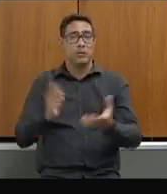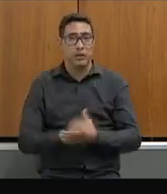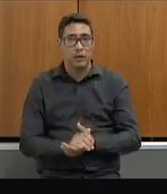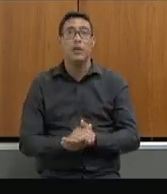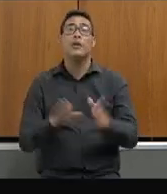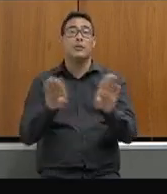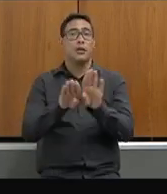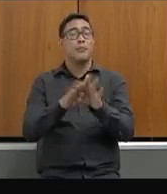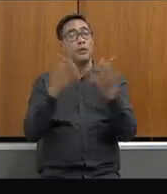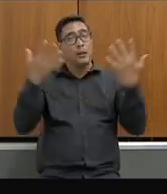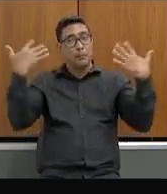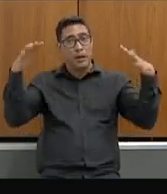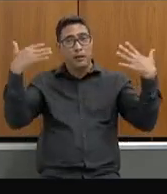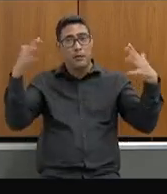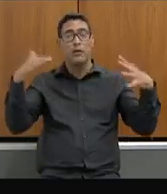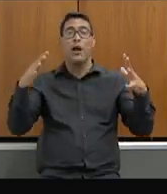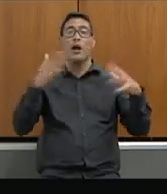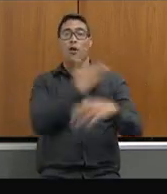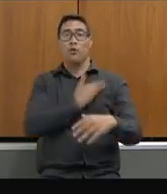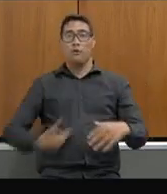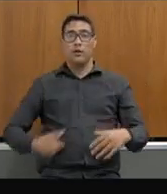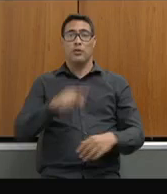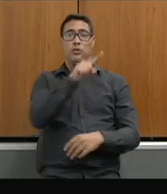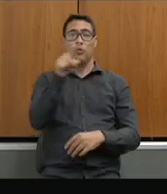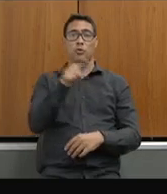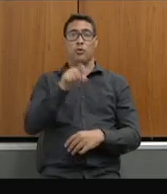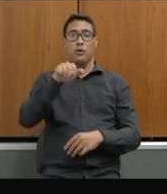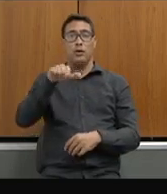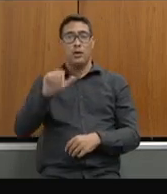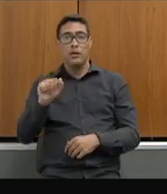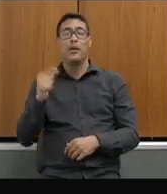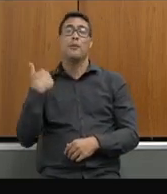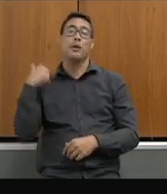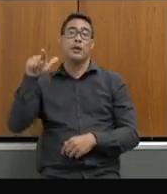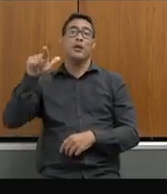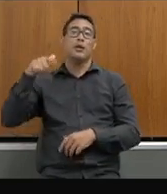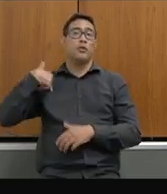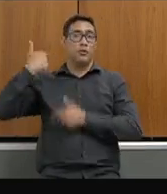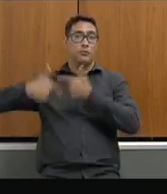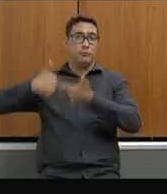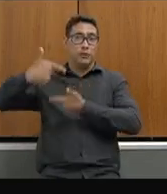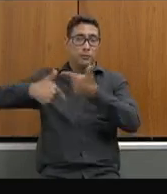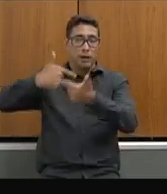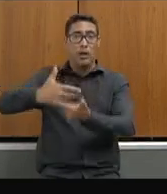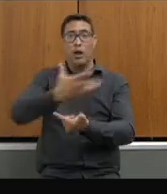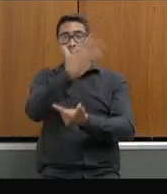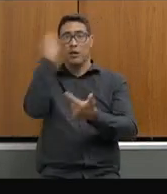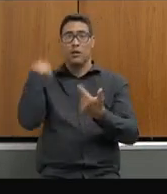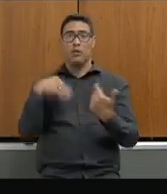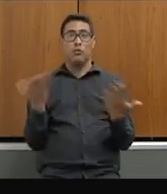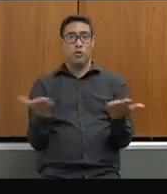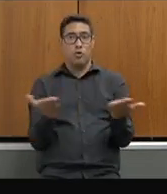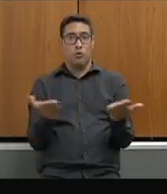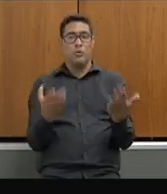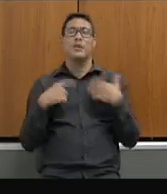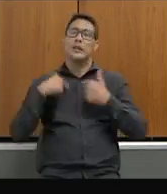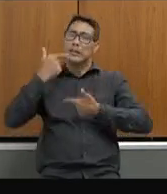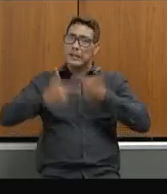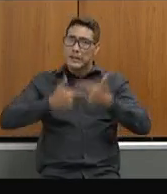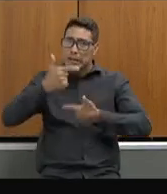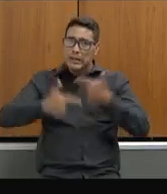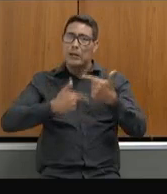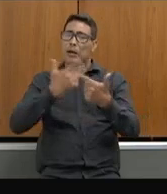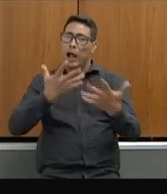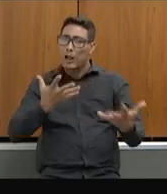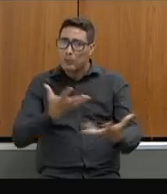parabenizar ao governador Zema pela sua atuação não esquecendo que hoje ele tem trabalhado muito